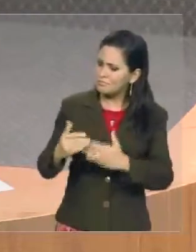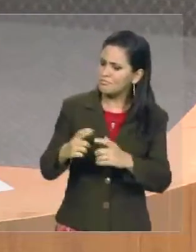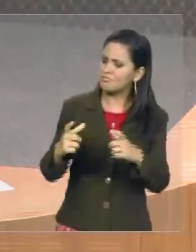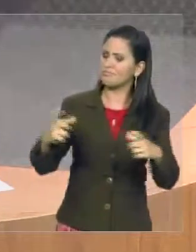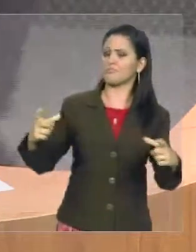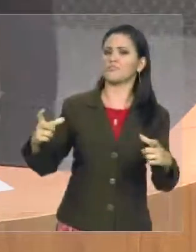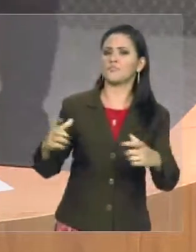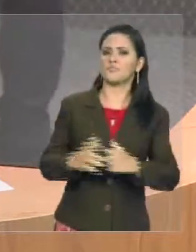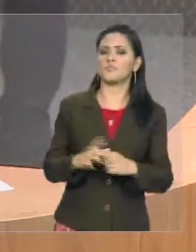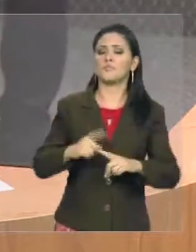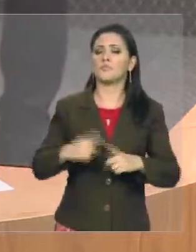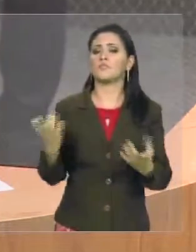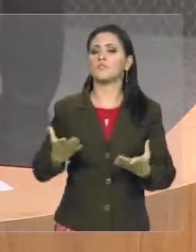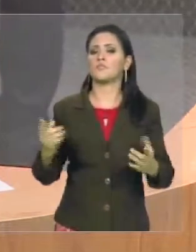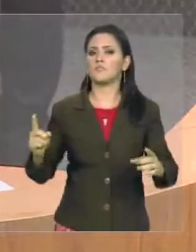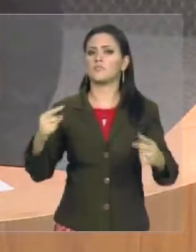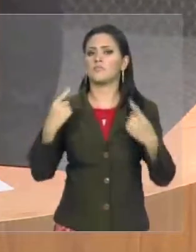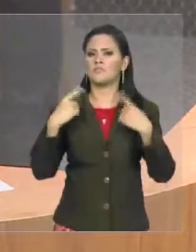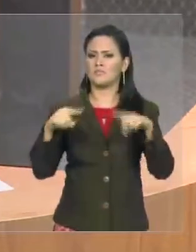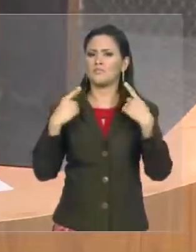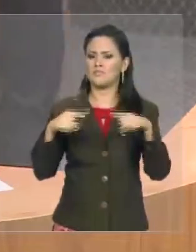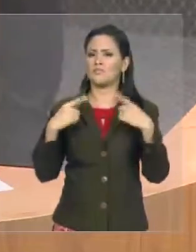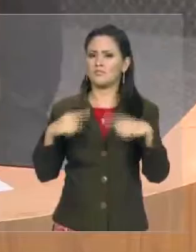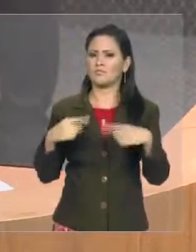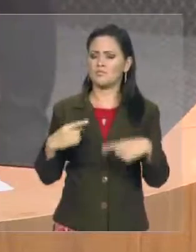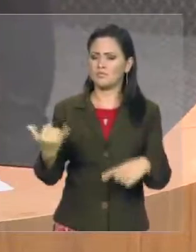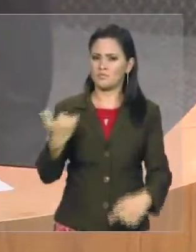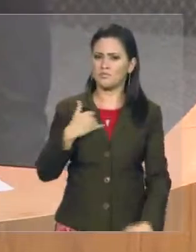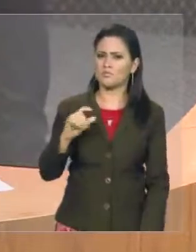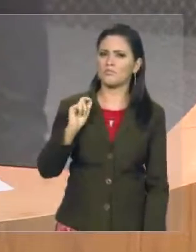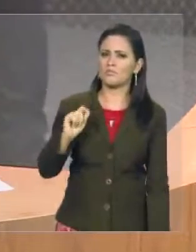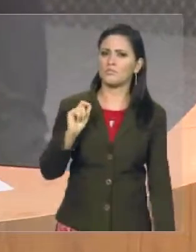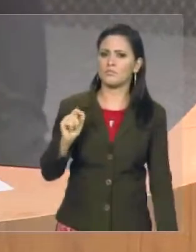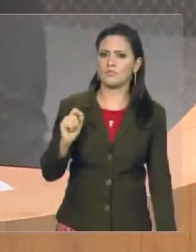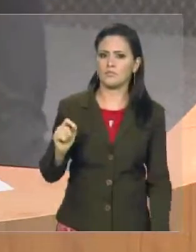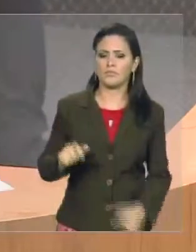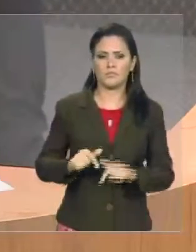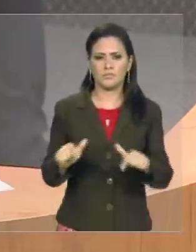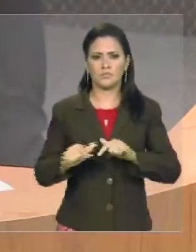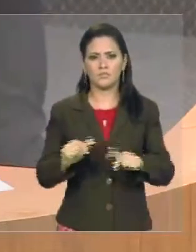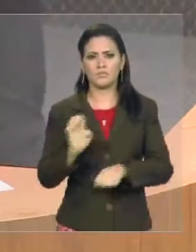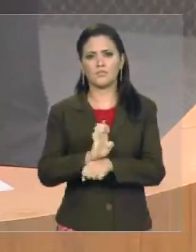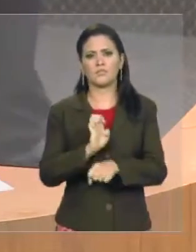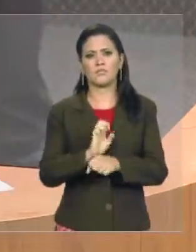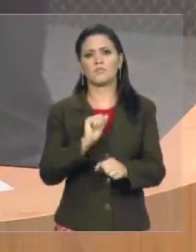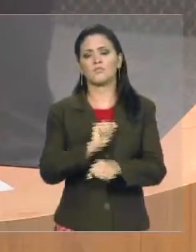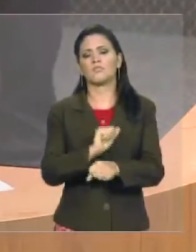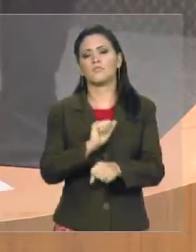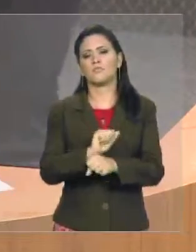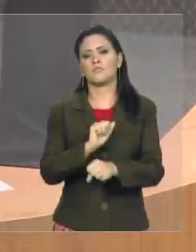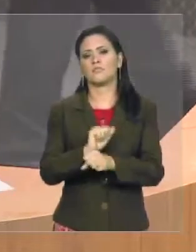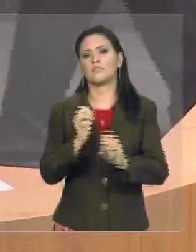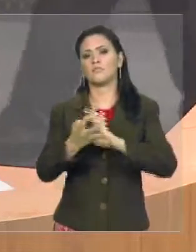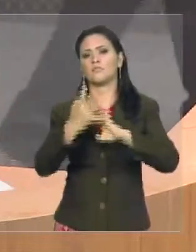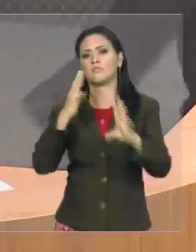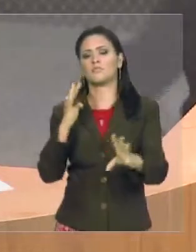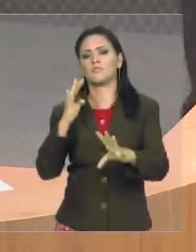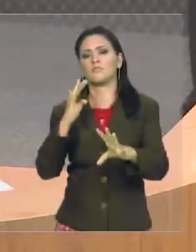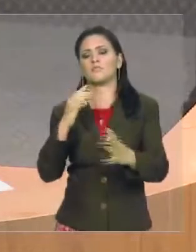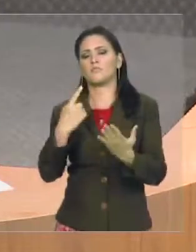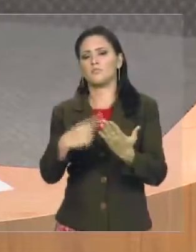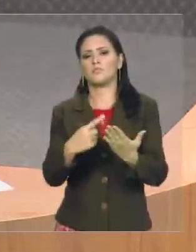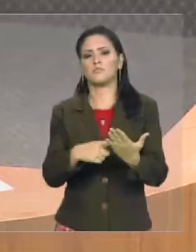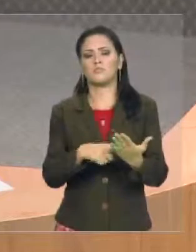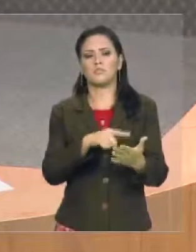inclusive recebi reclamação hoje, que os próprios servidores do Estado padecem na fila, na hora de marcar a consulta. Mas